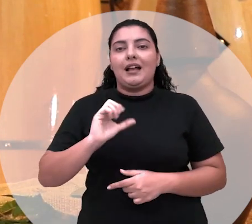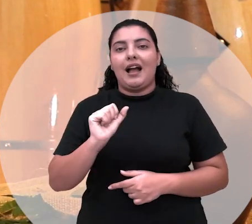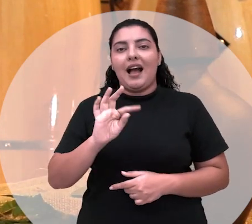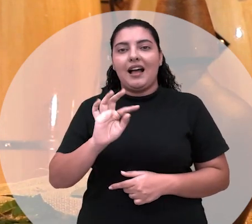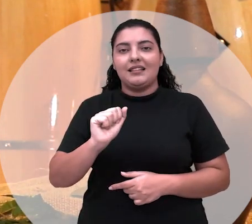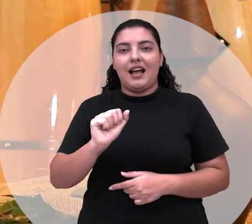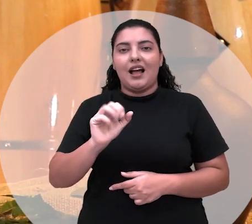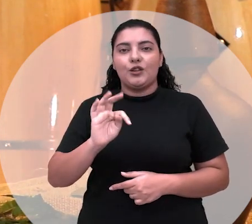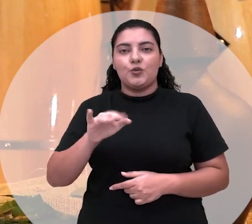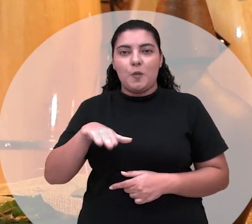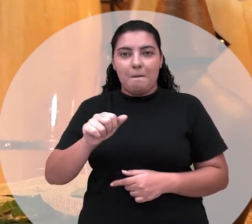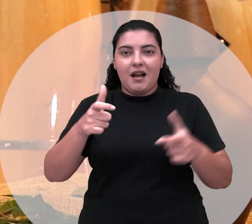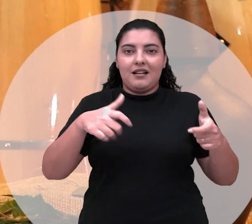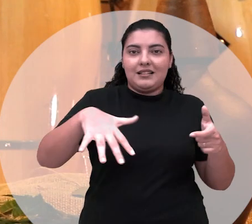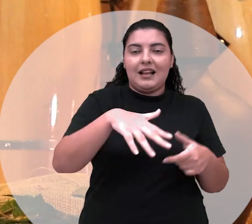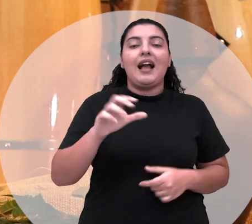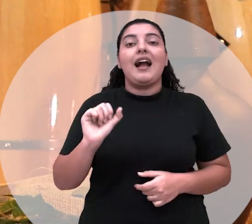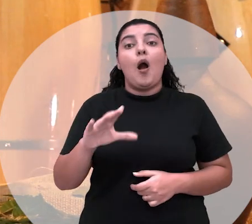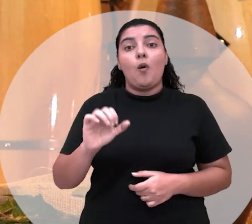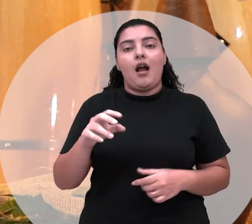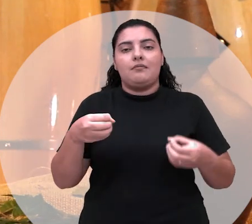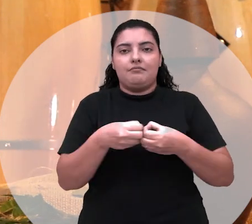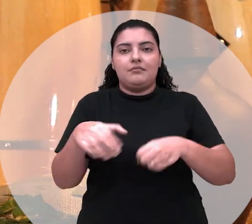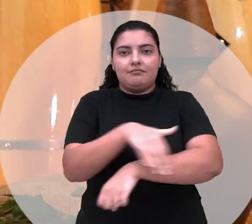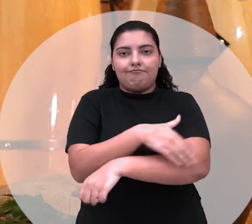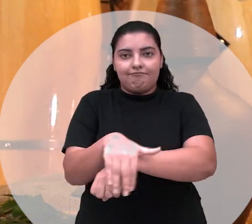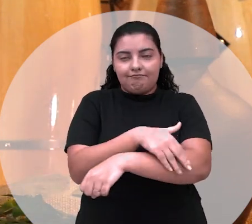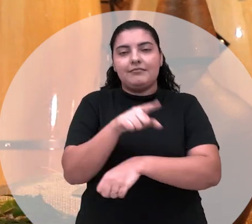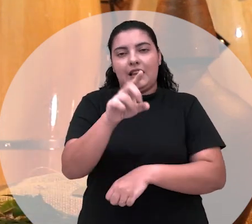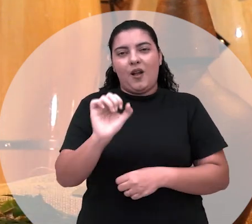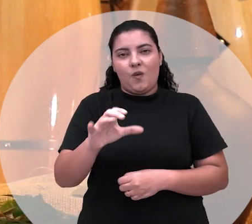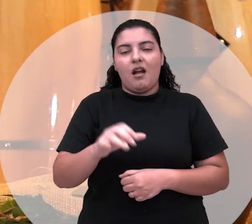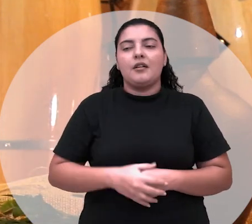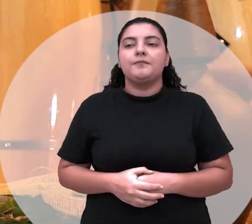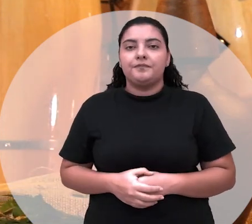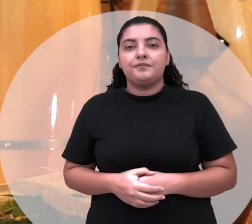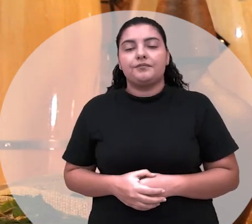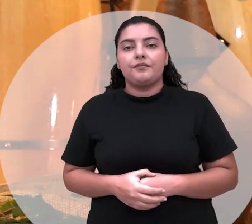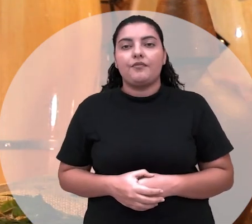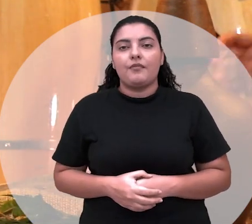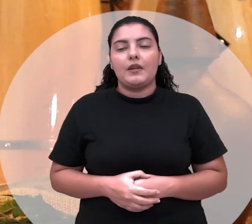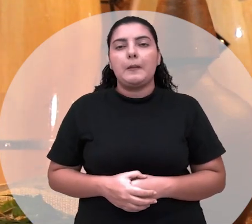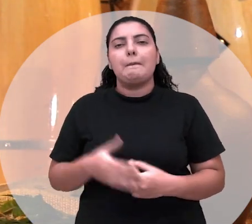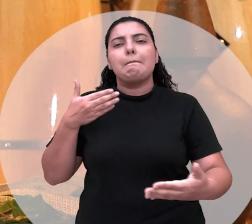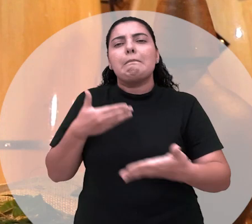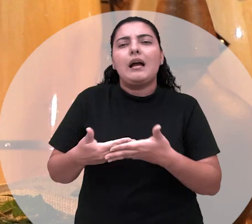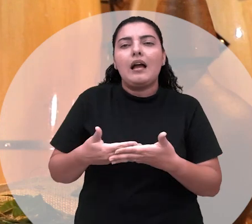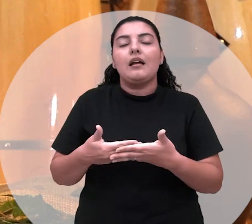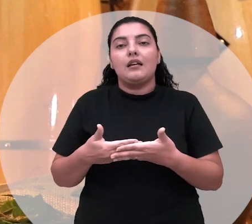36, Jurema que é um bairro, né? Da Calcai. É uma rua na Jurema, que dava na rua do